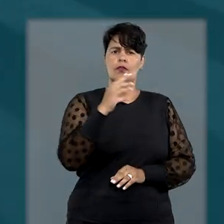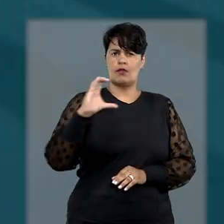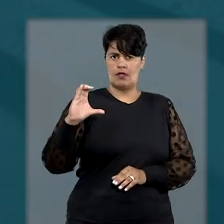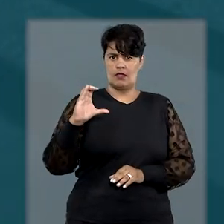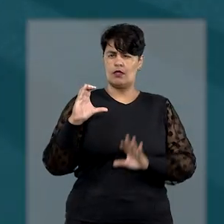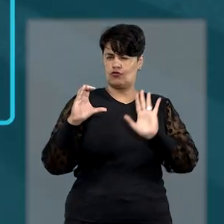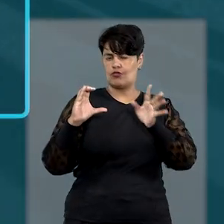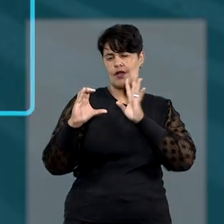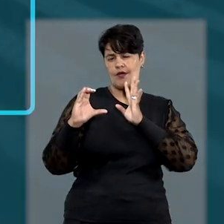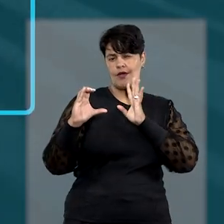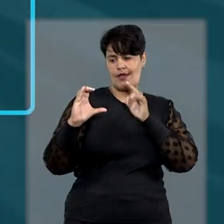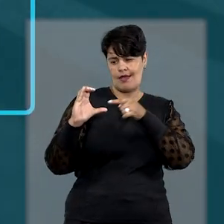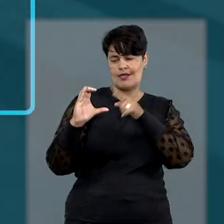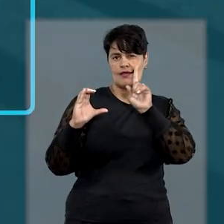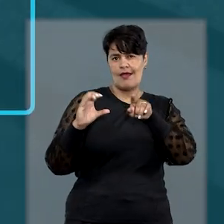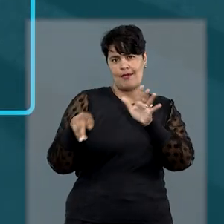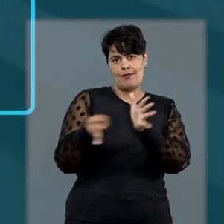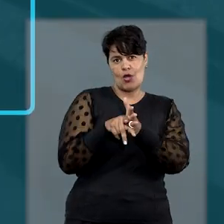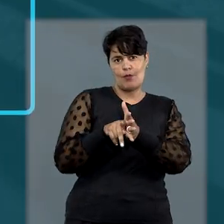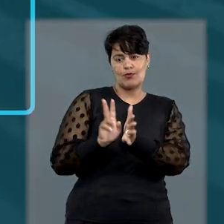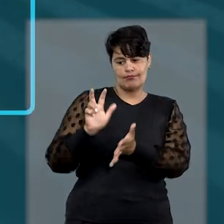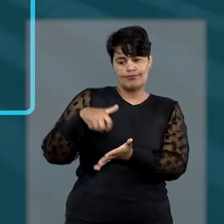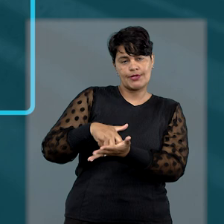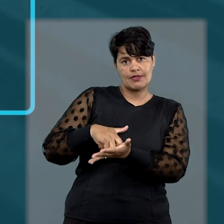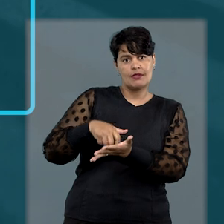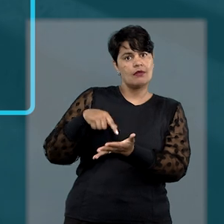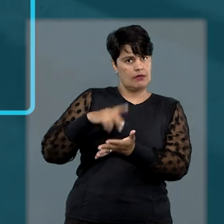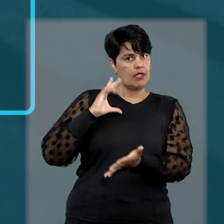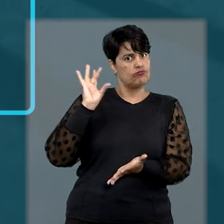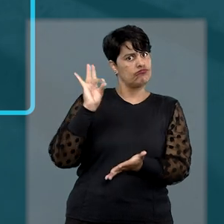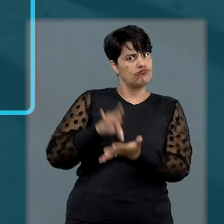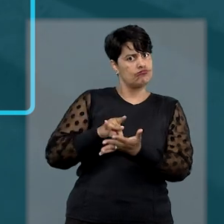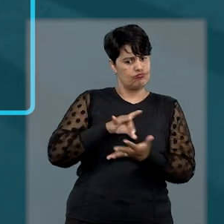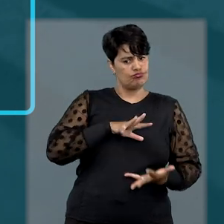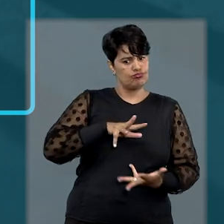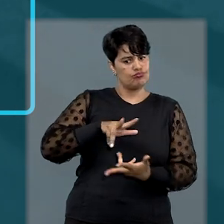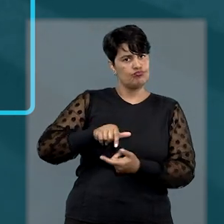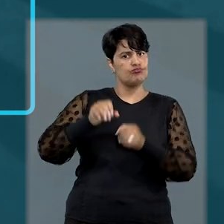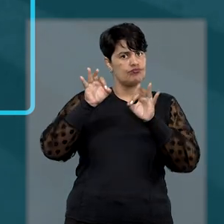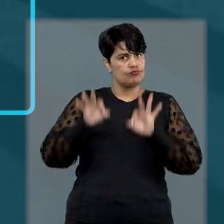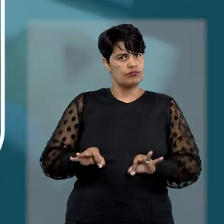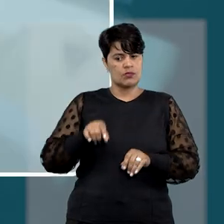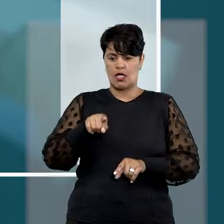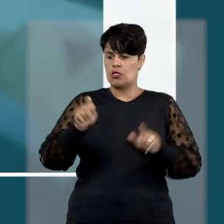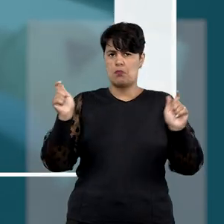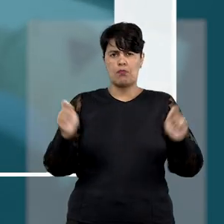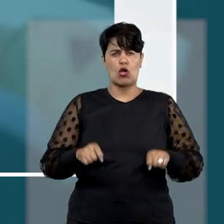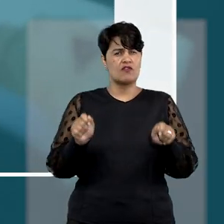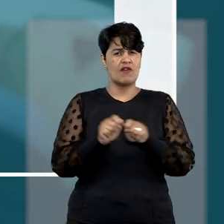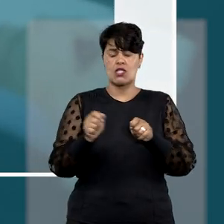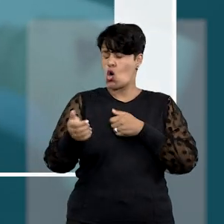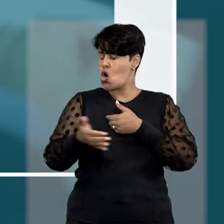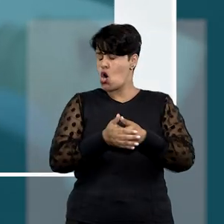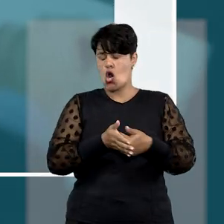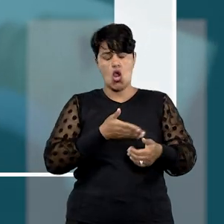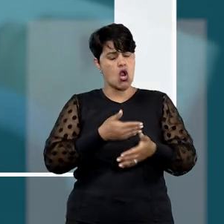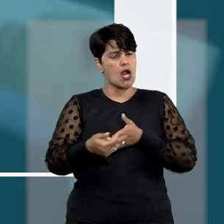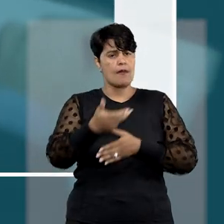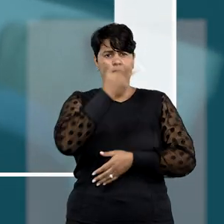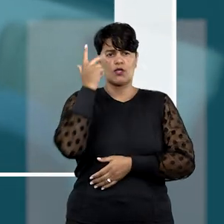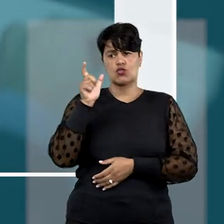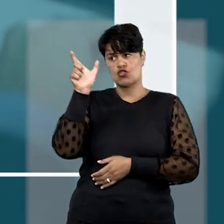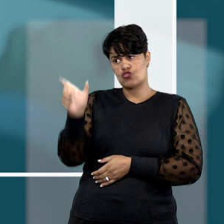mais conhecido, tem natureza penal e possui legitimidade universal, ou seja, pode ser impetrado por qualquer